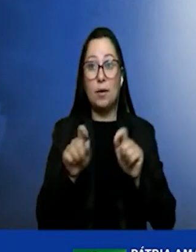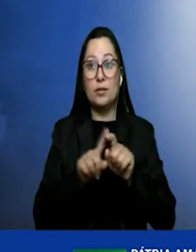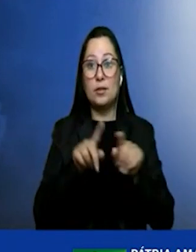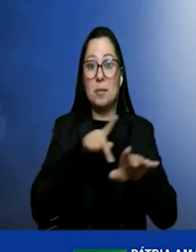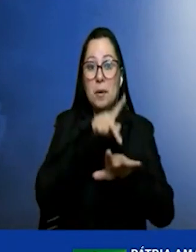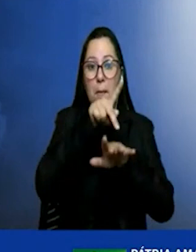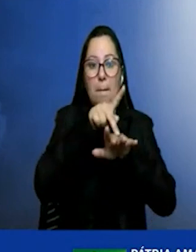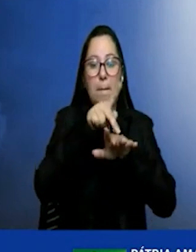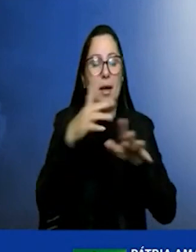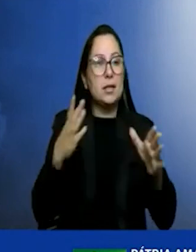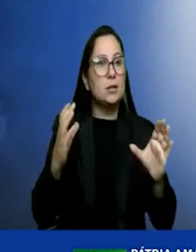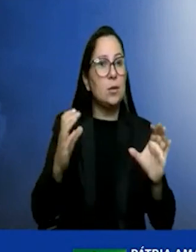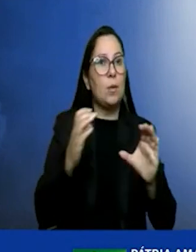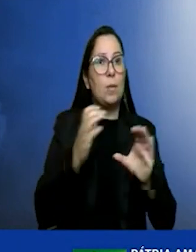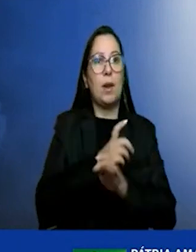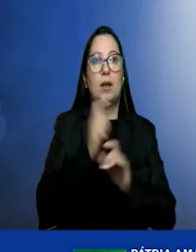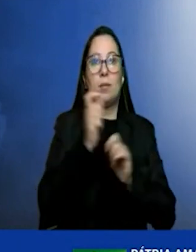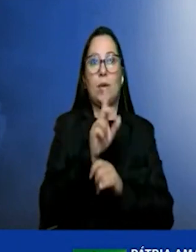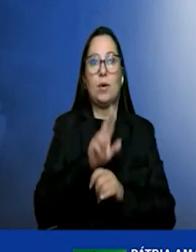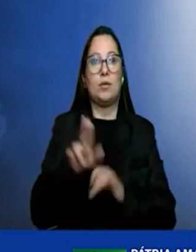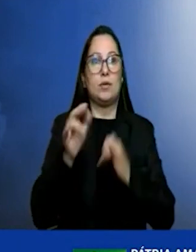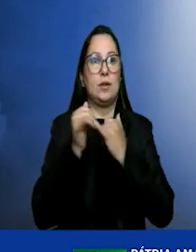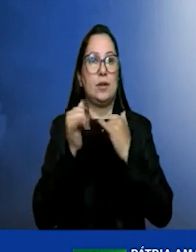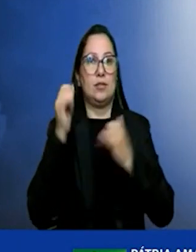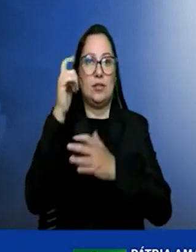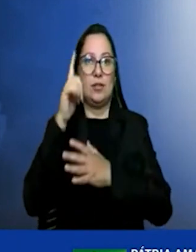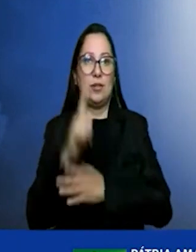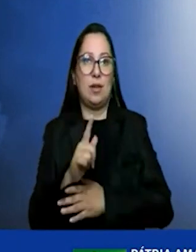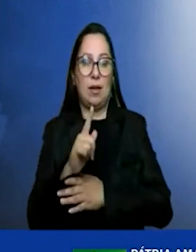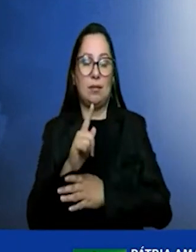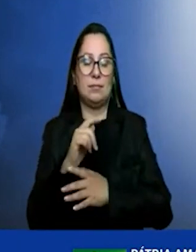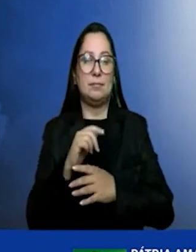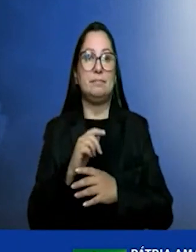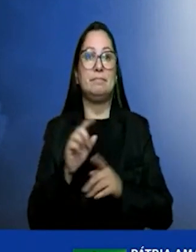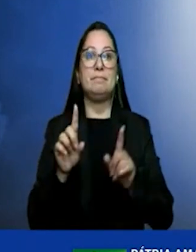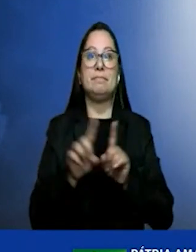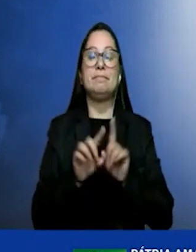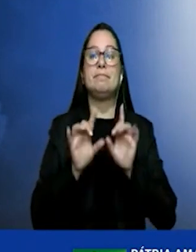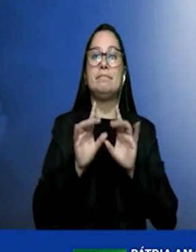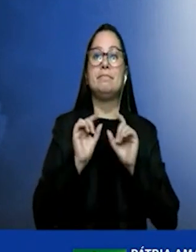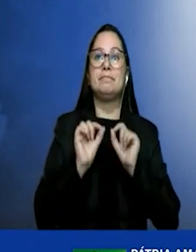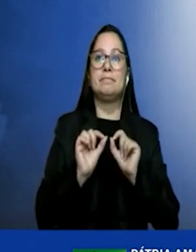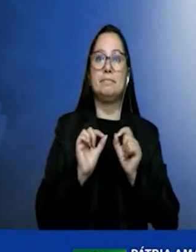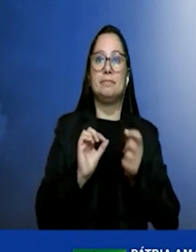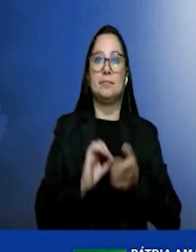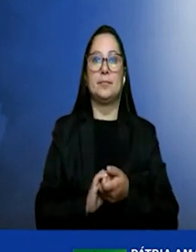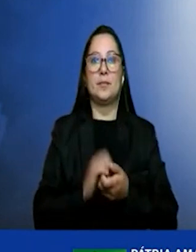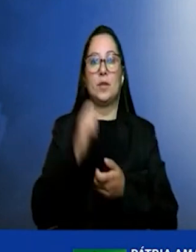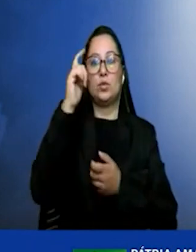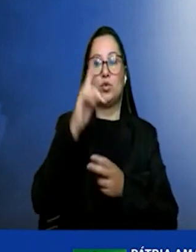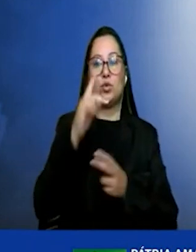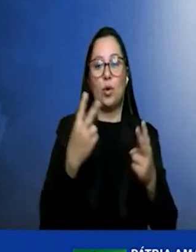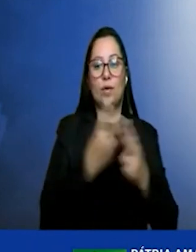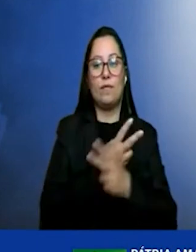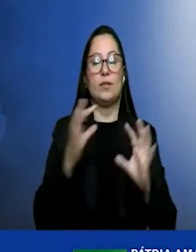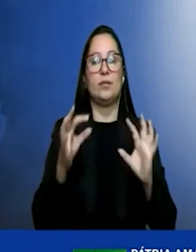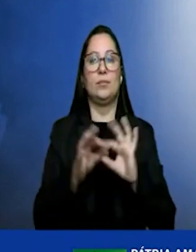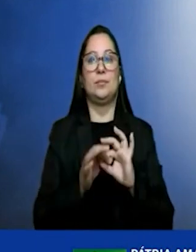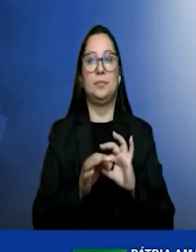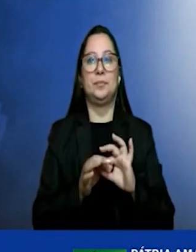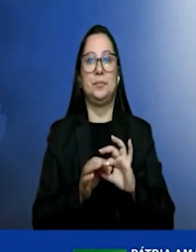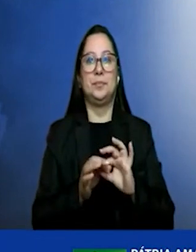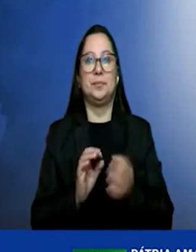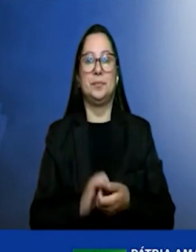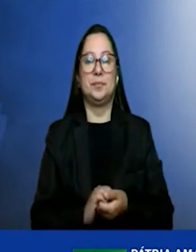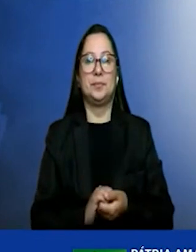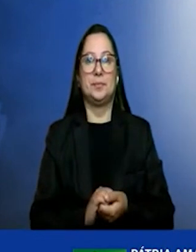com a complementariedade que o Picanço também explorou de sol e vento então aqui a gente falou só